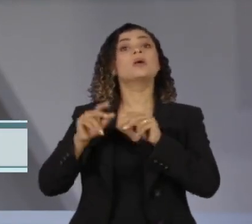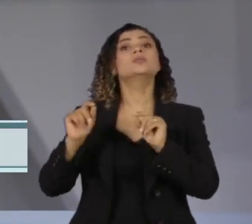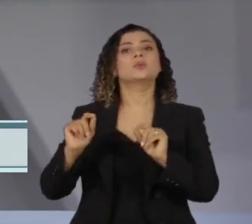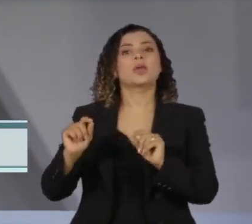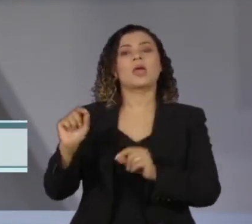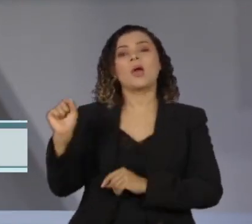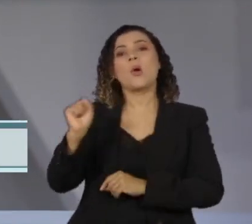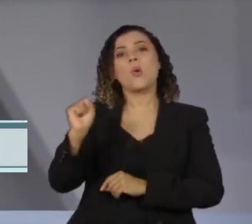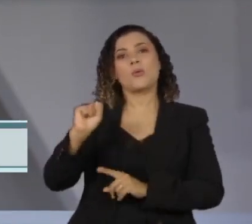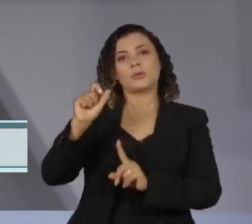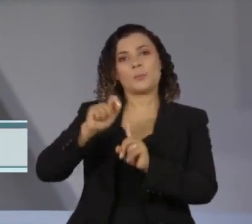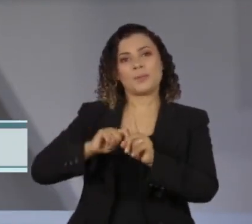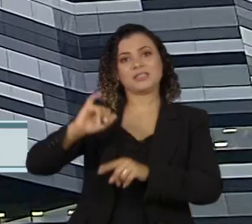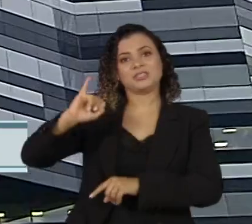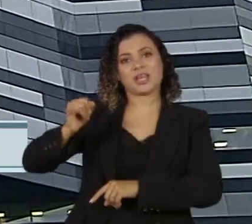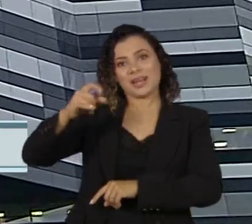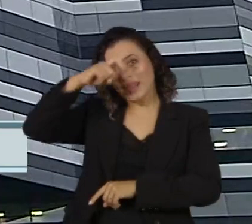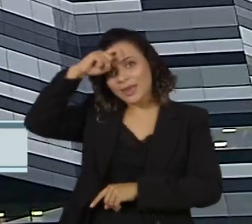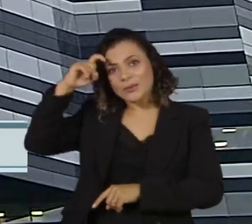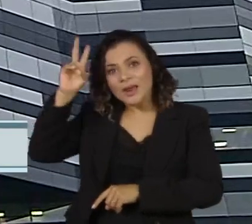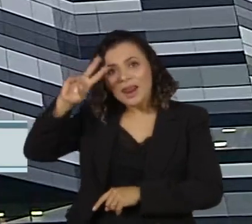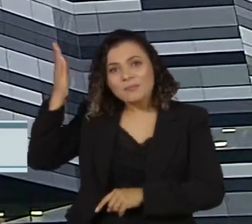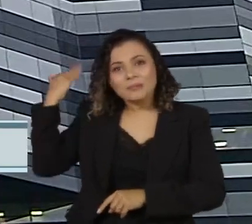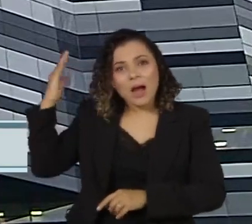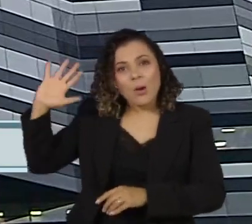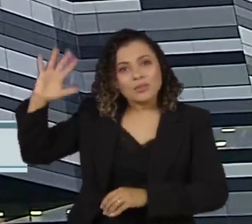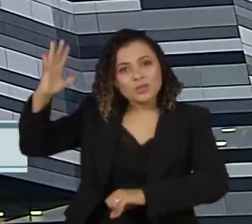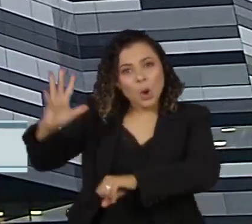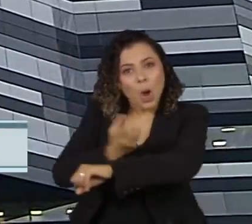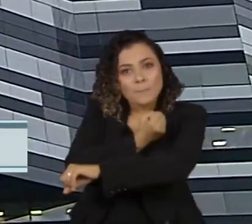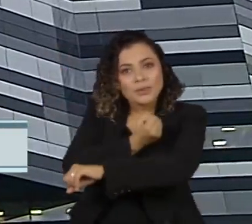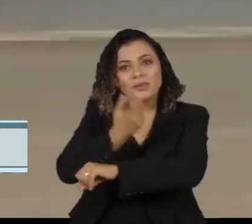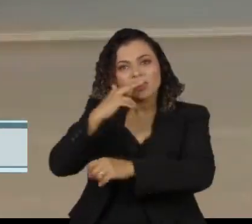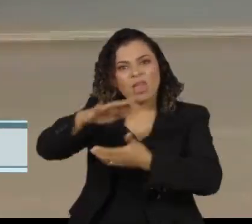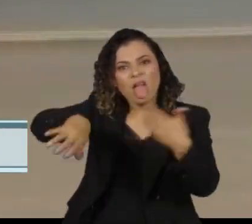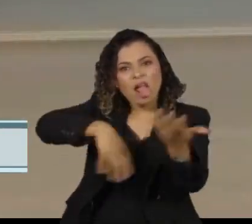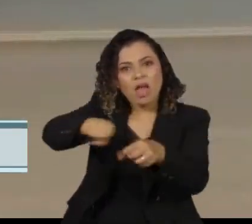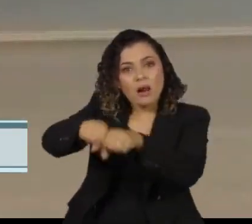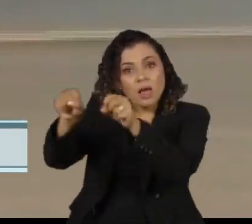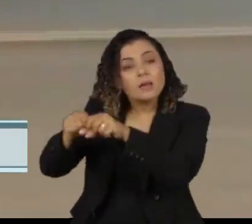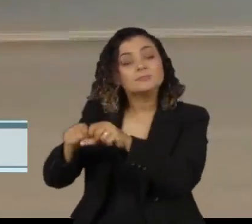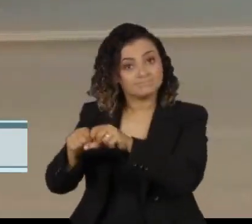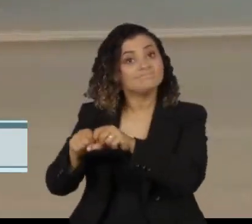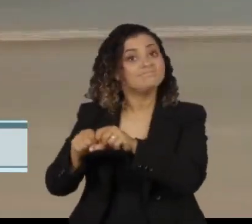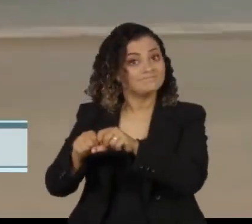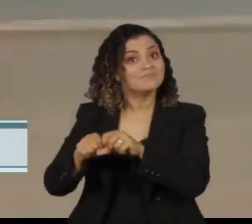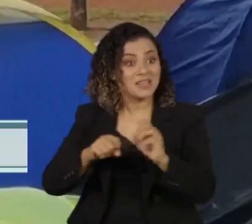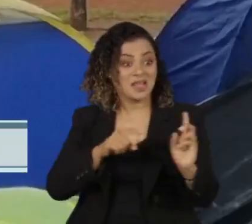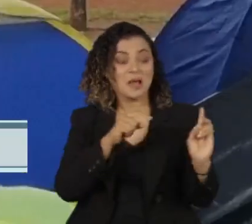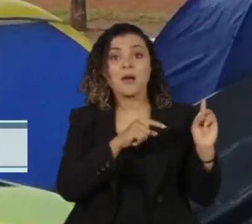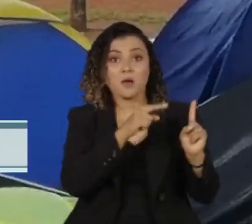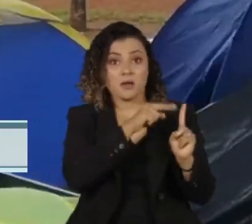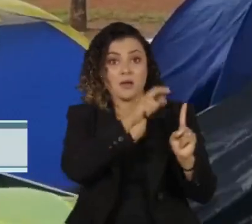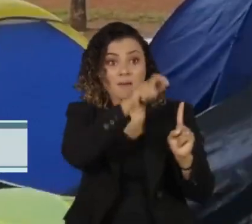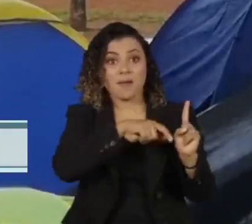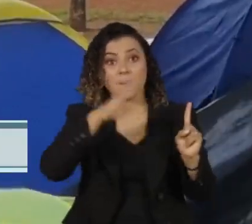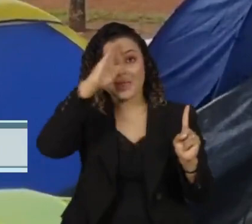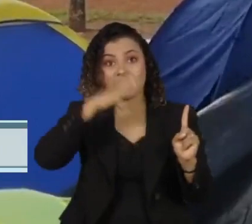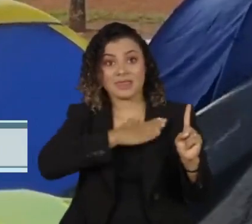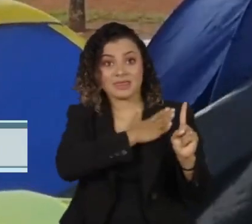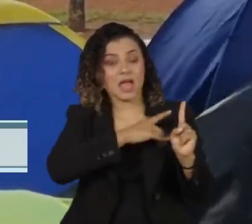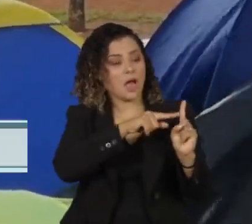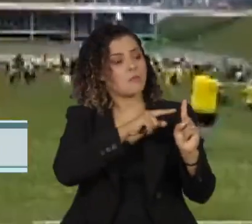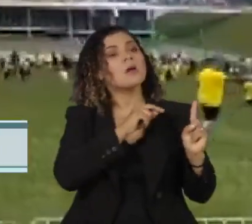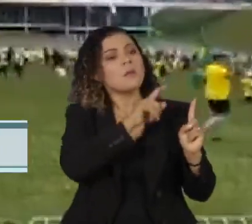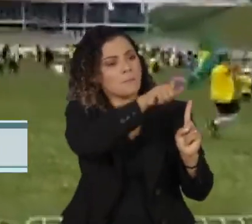de 8 de janeiro na capital federal. A Polícia Federal investiga a participação ou conivência de militares do